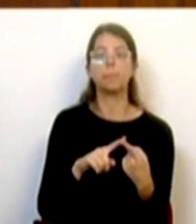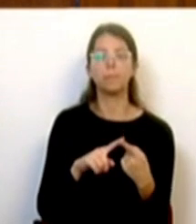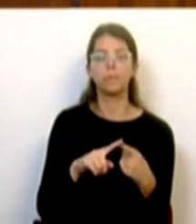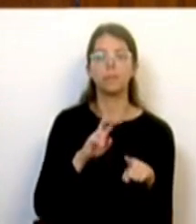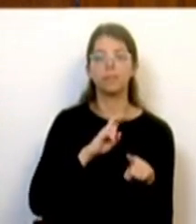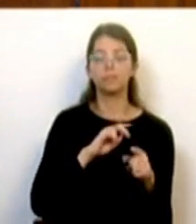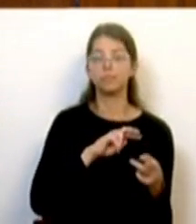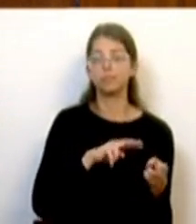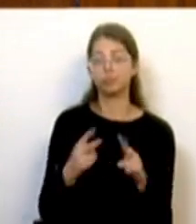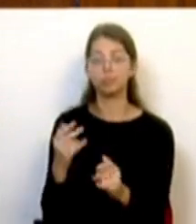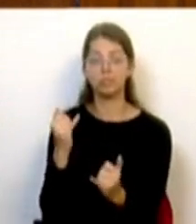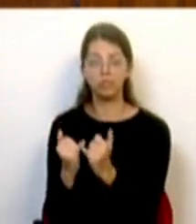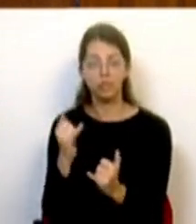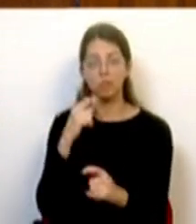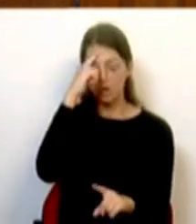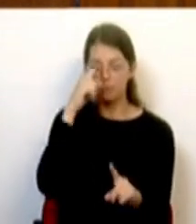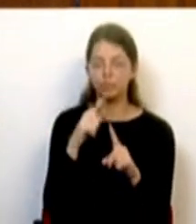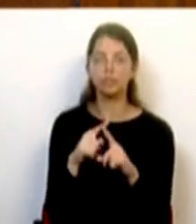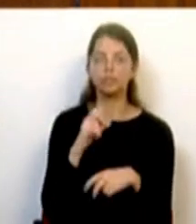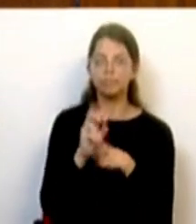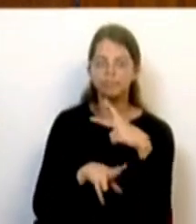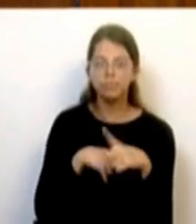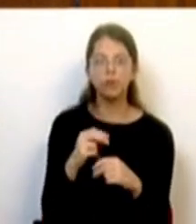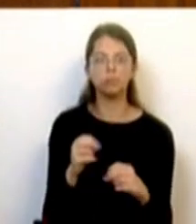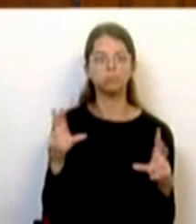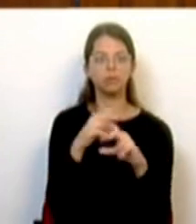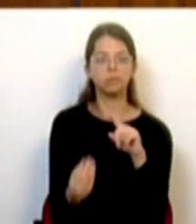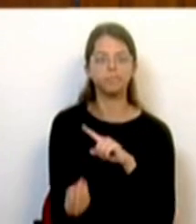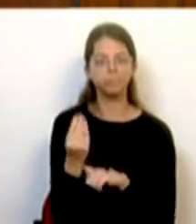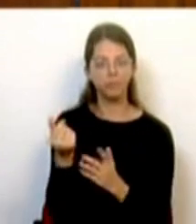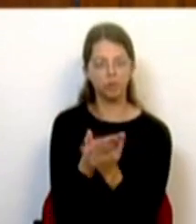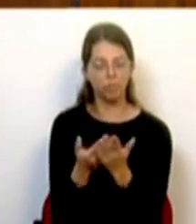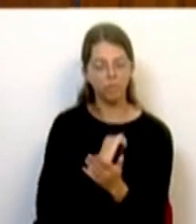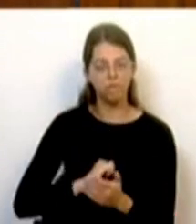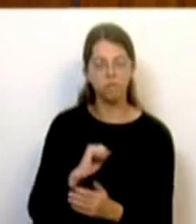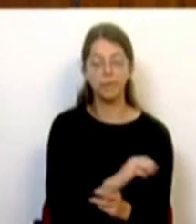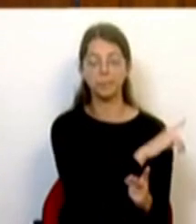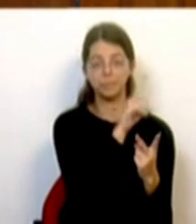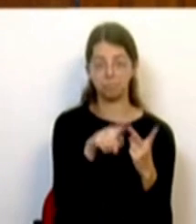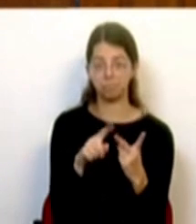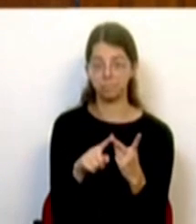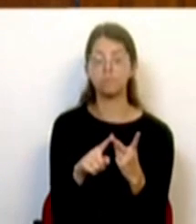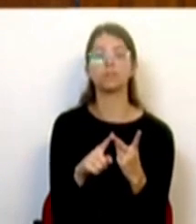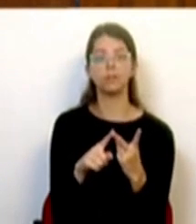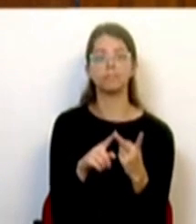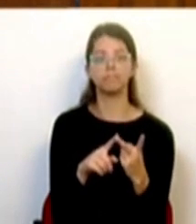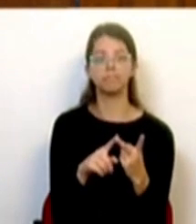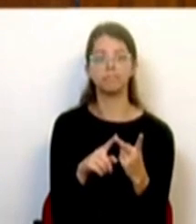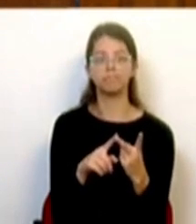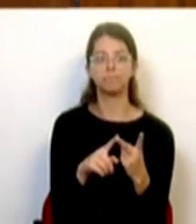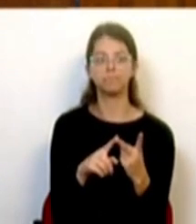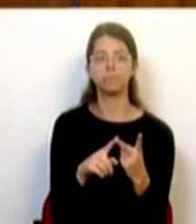transição digital para modernizarmos e inovarmos a nossa economia, e, por outro lado, a transição